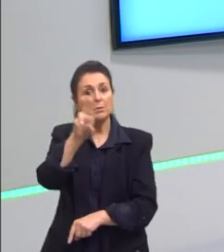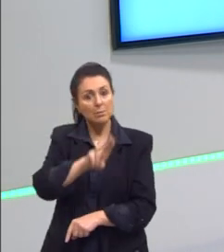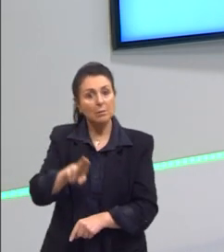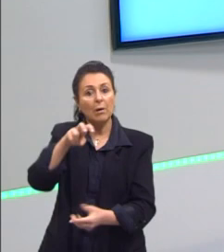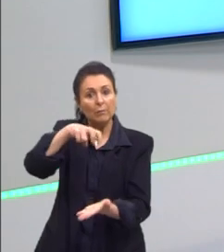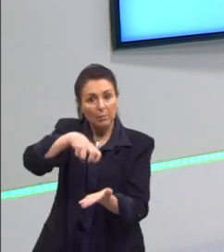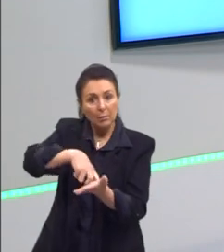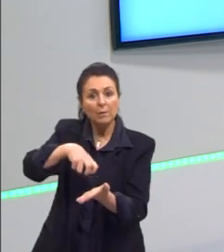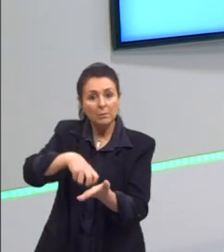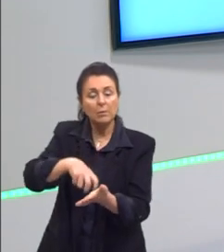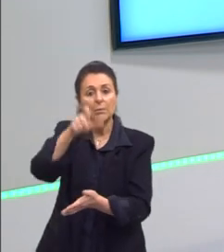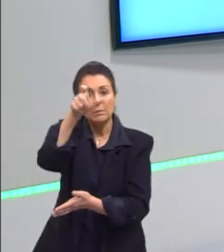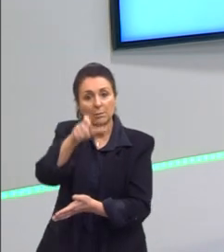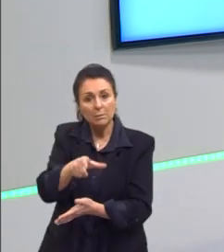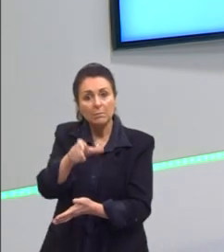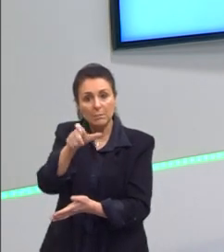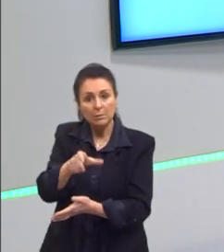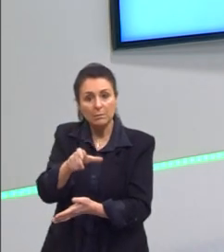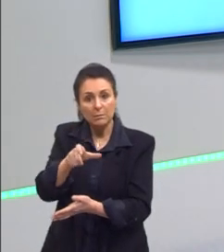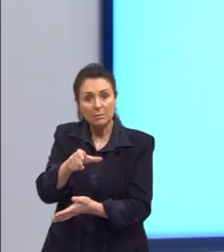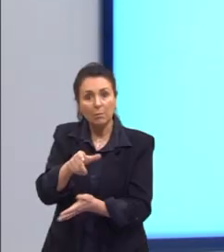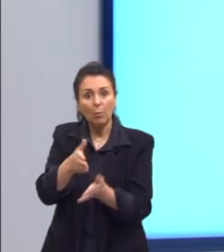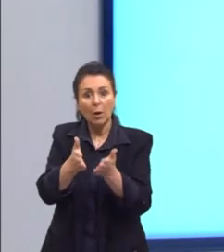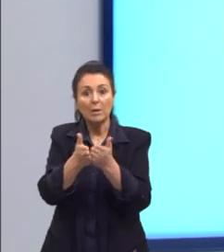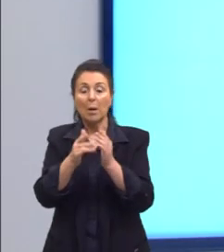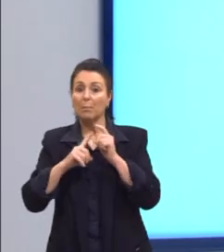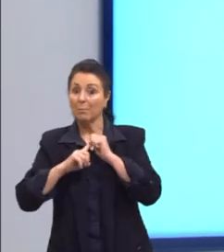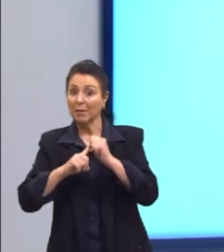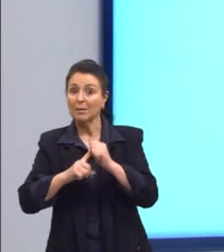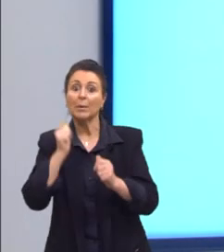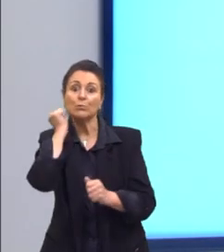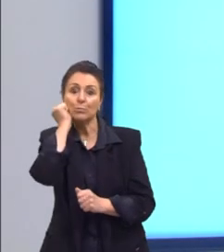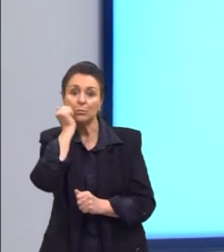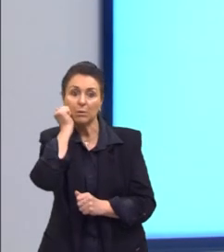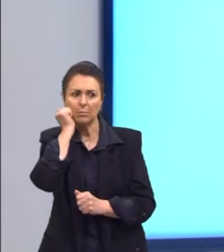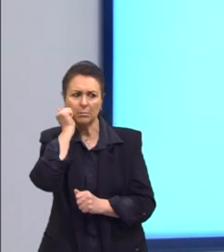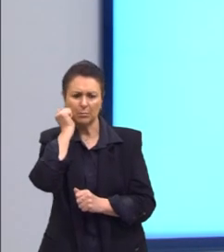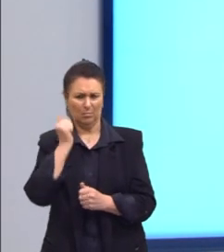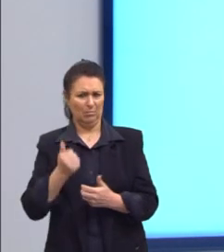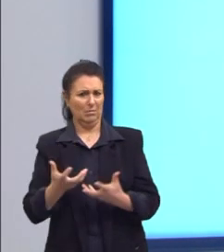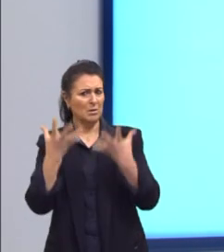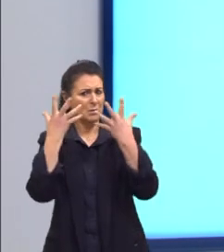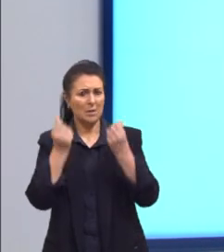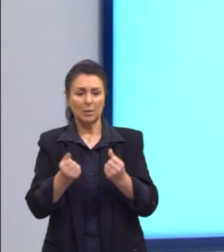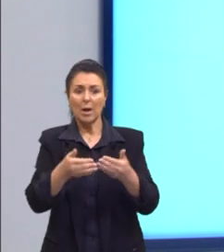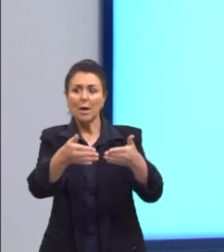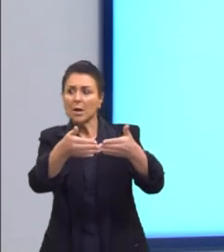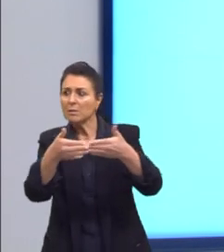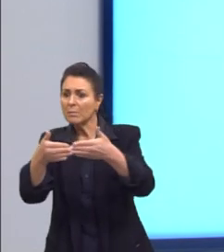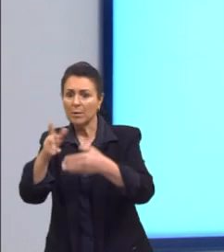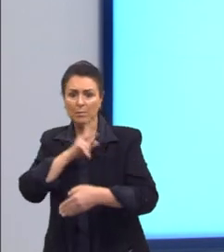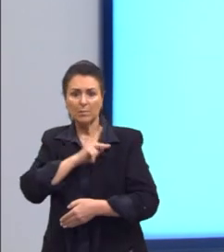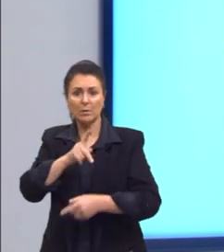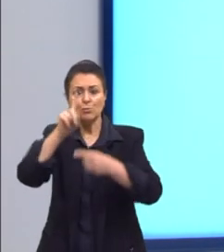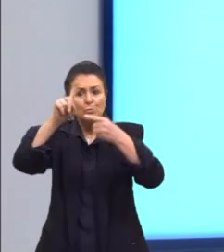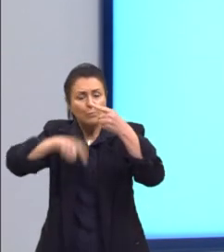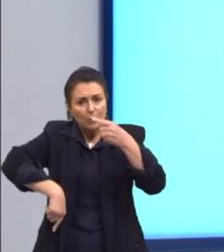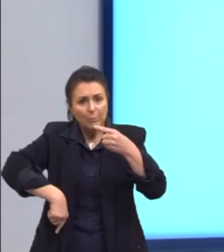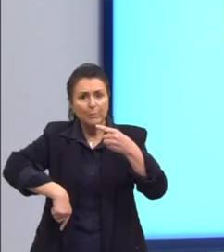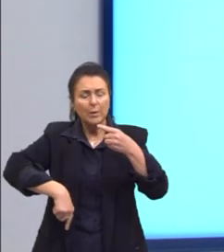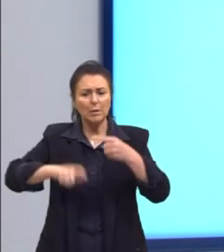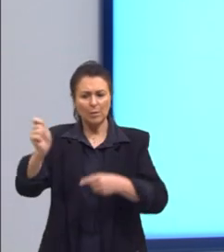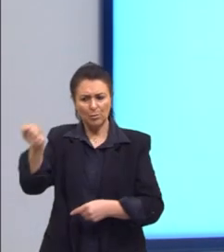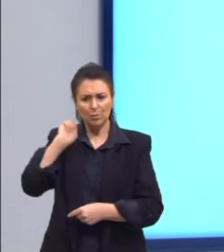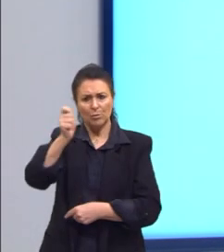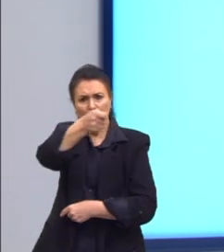contra os marinheiros negros. E eles se rebelam, tentam pedir para o presidente proibir essas chibatadas,